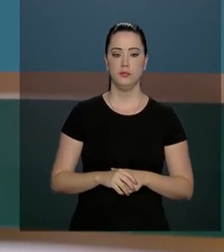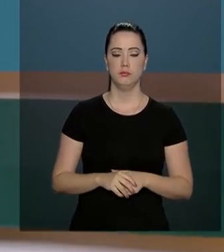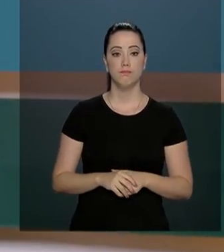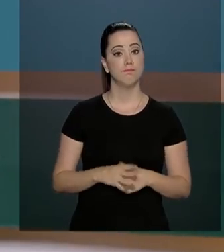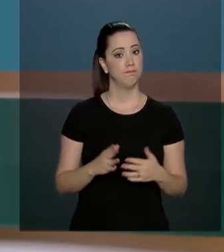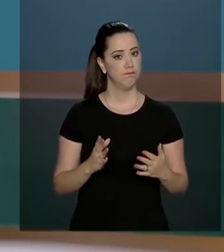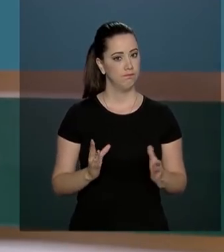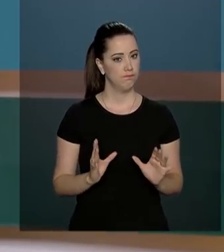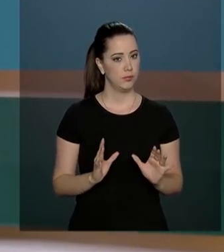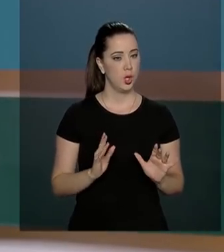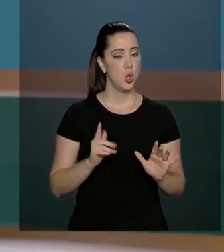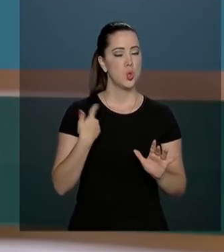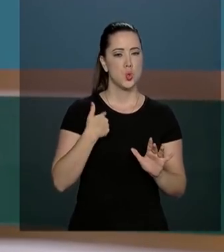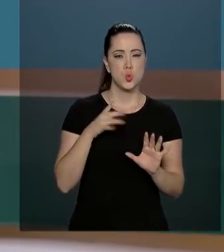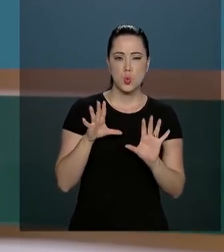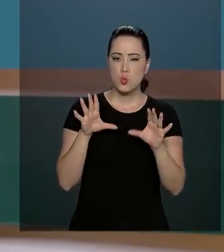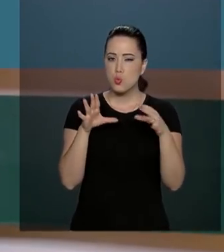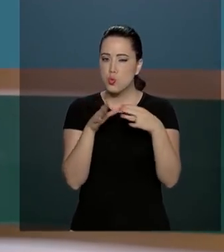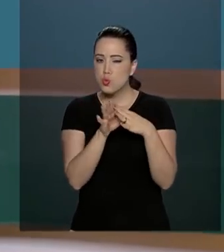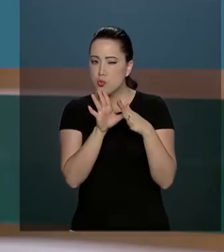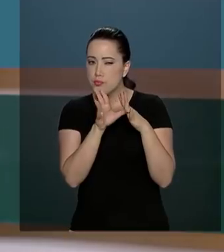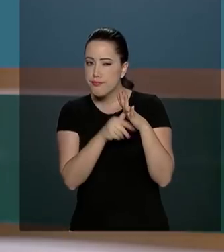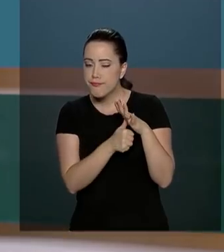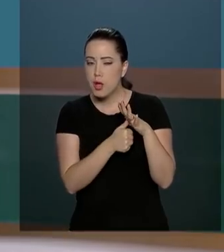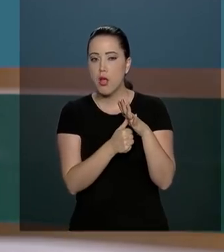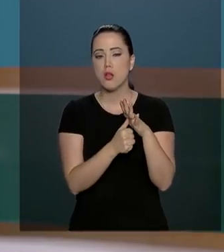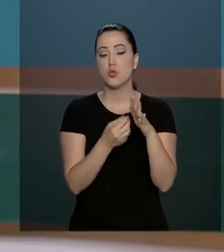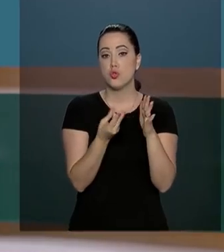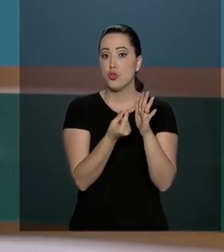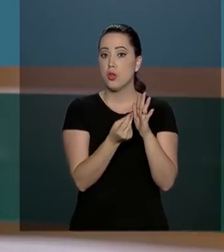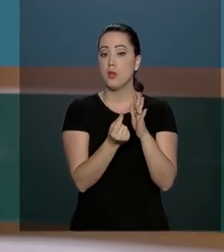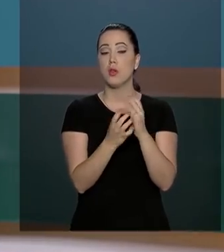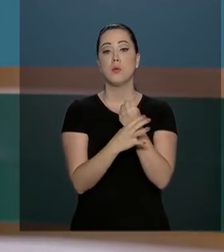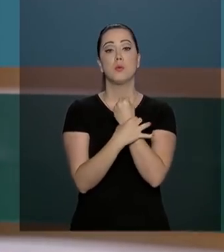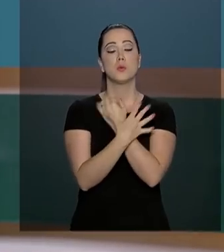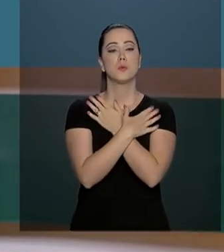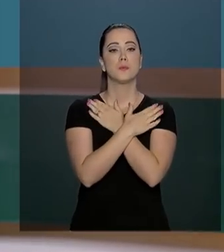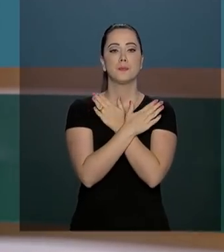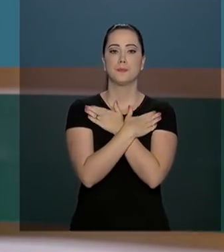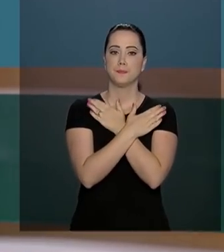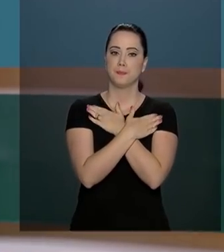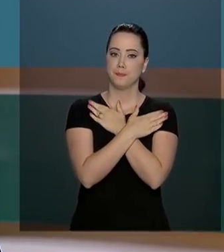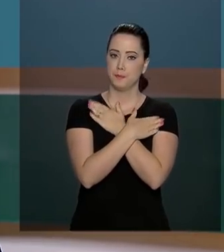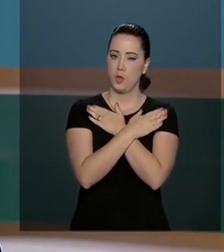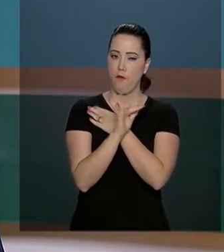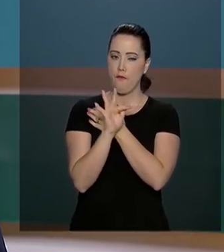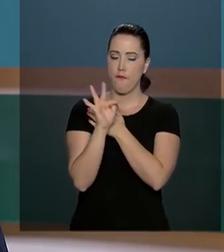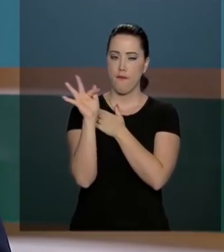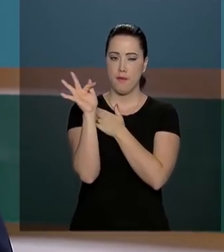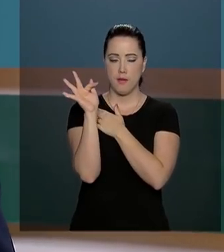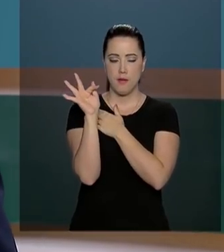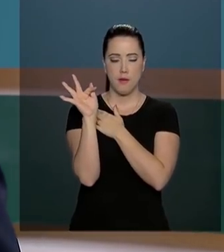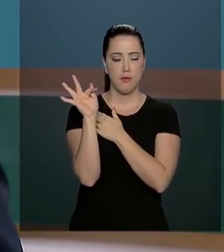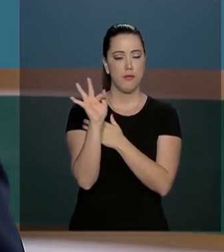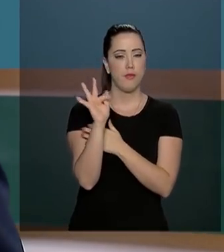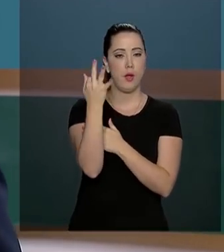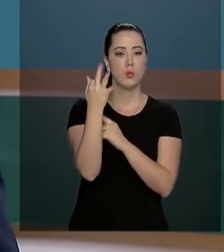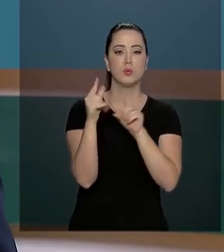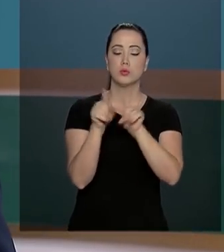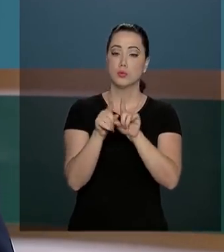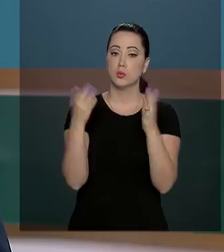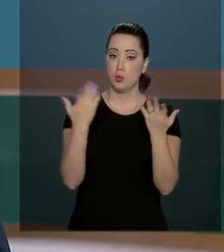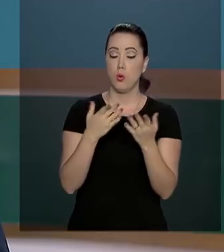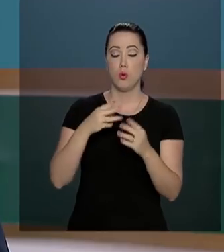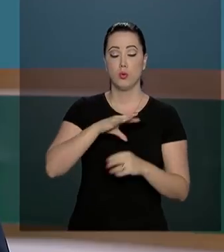Um esquema para fraudar o seguro-desemprego foi desarticulado hoje pela Polícia Federal, que cumpriu 21 mandados de